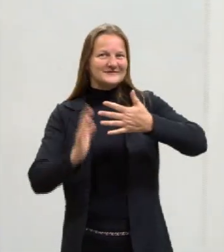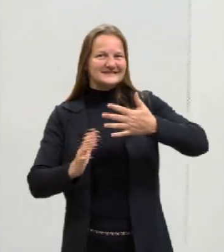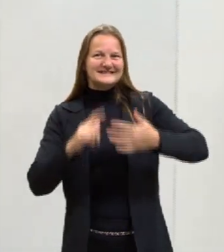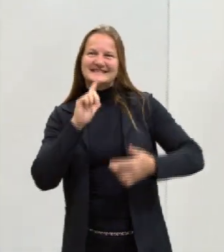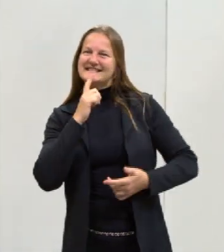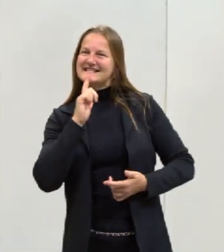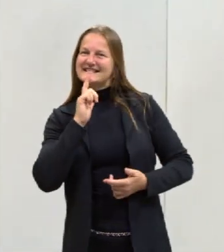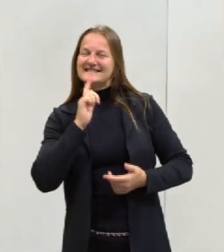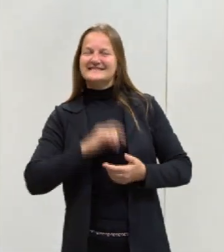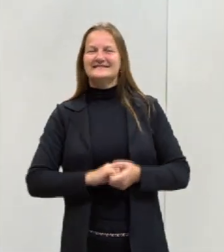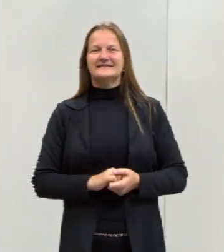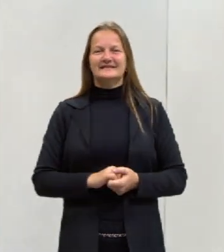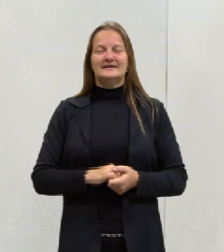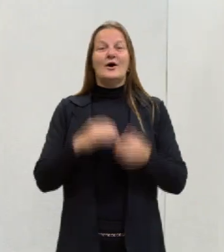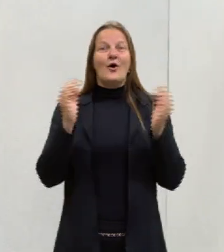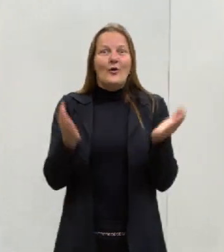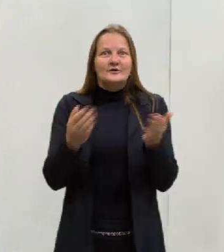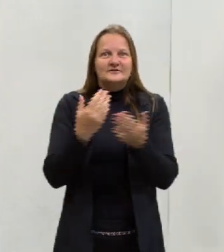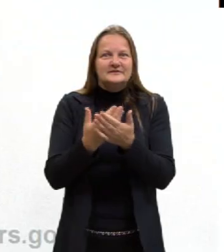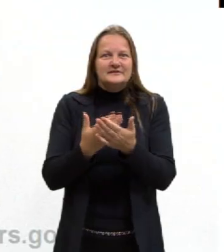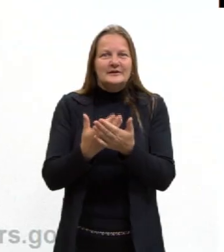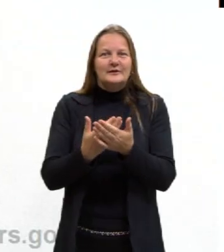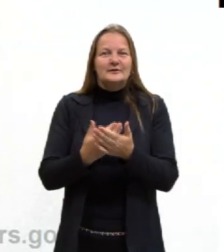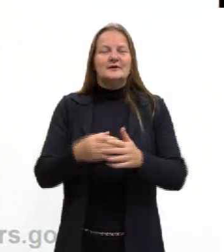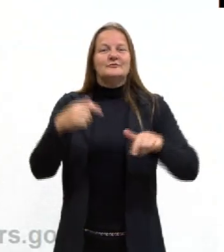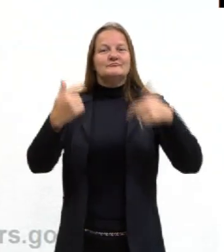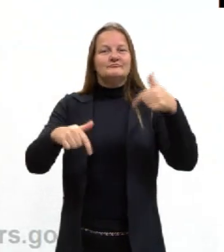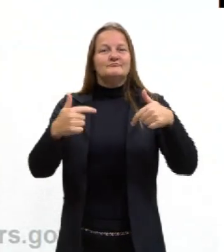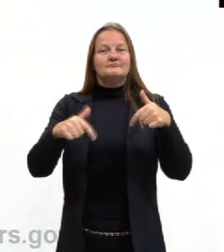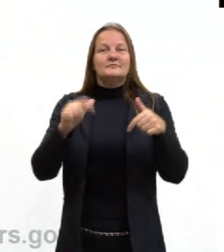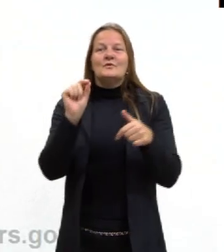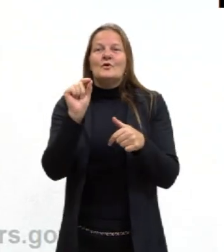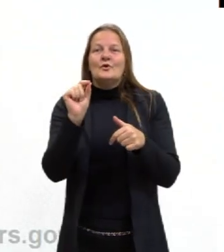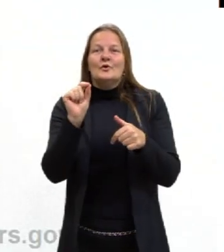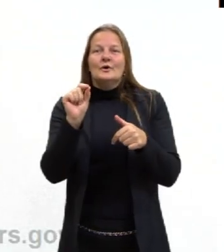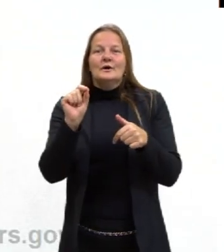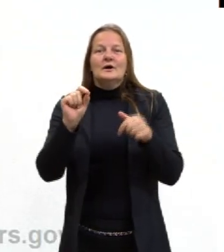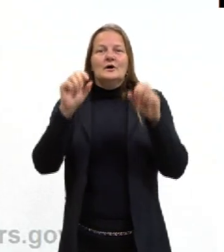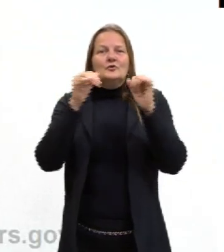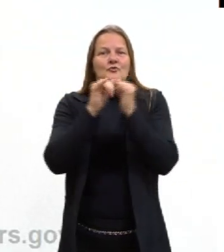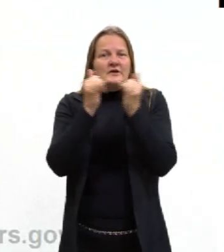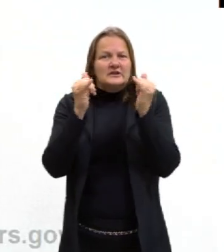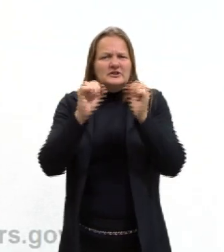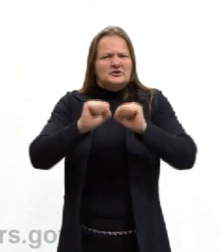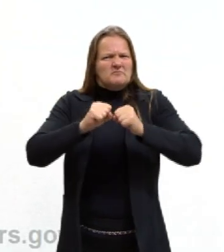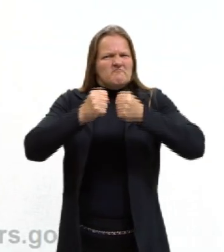Hoje a nossa aula é intitulada Trabalho, Energia e Potência.